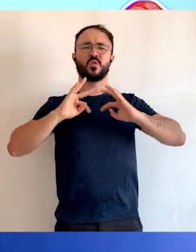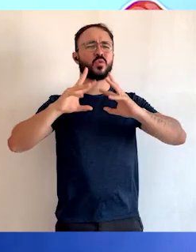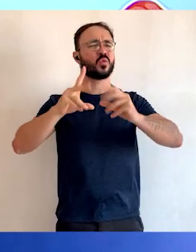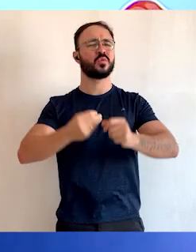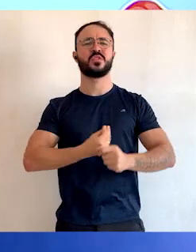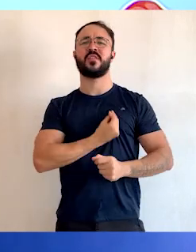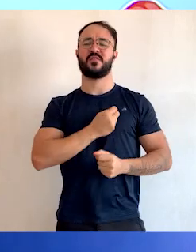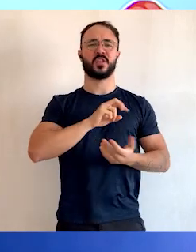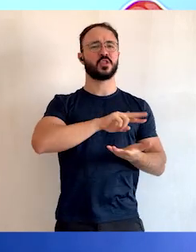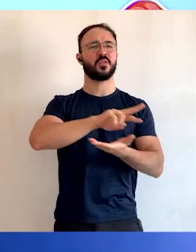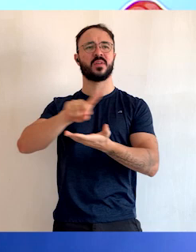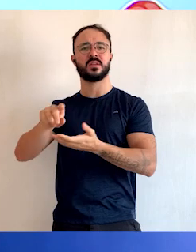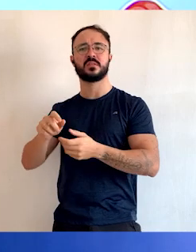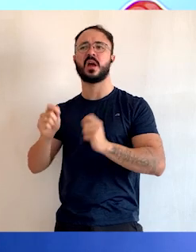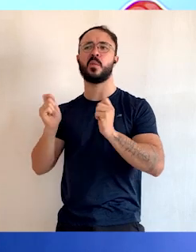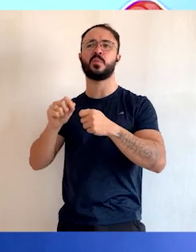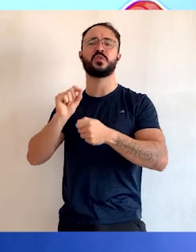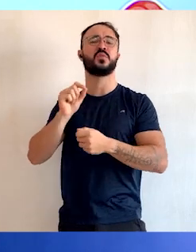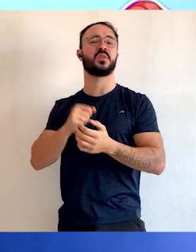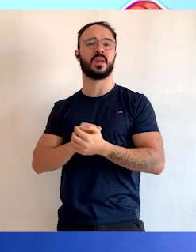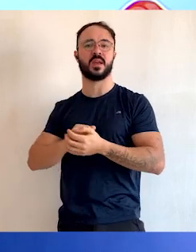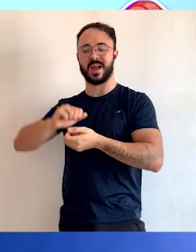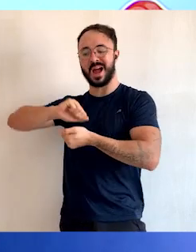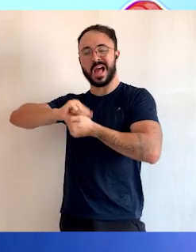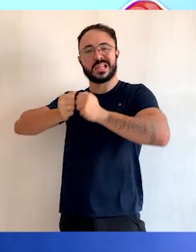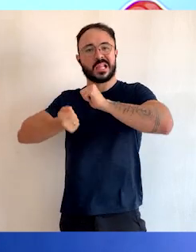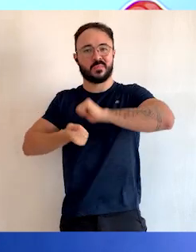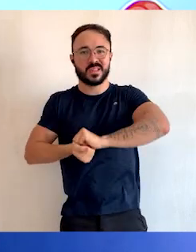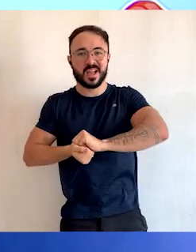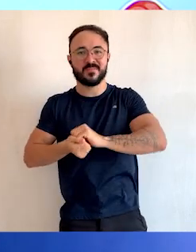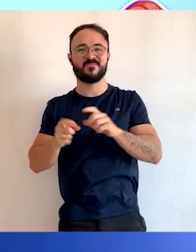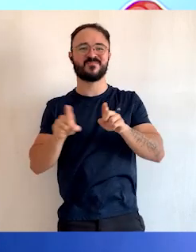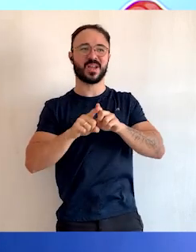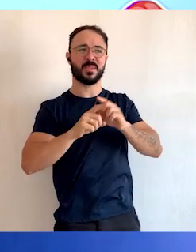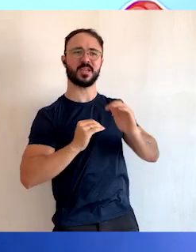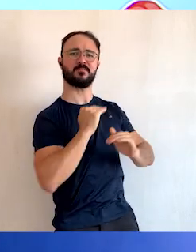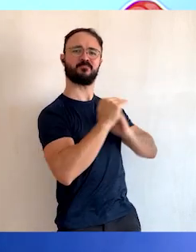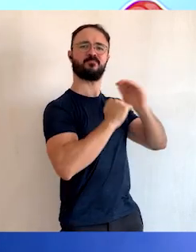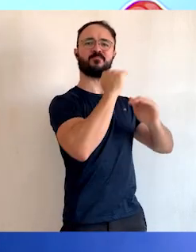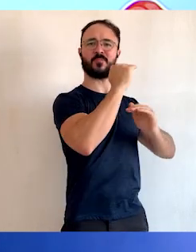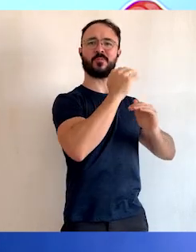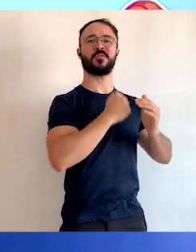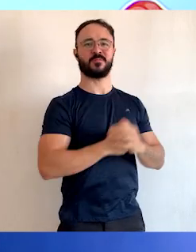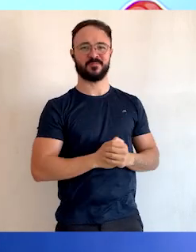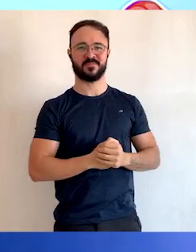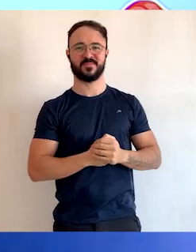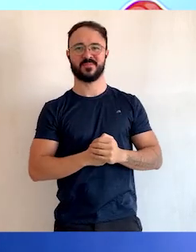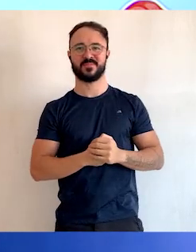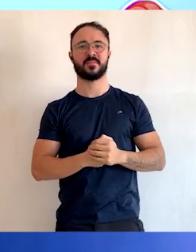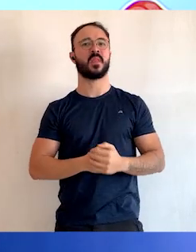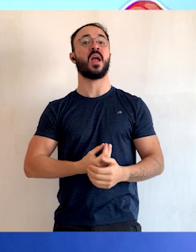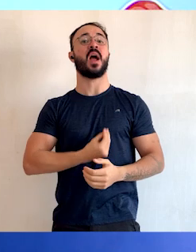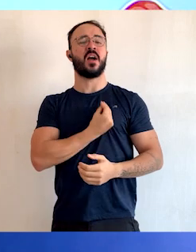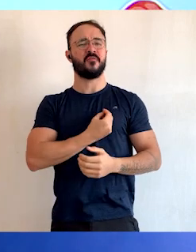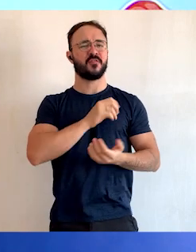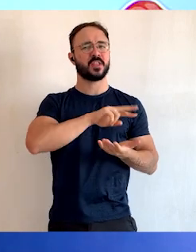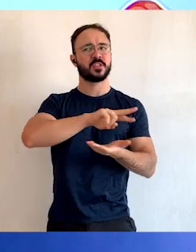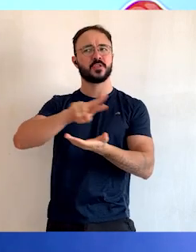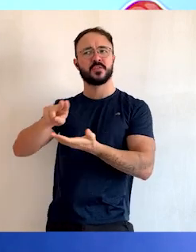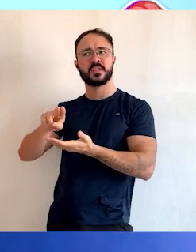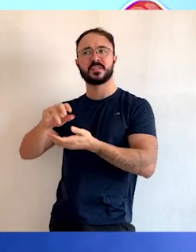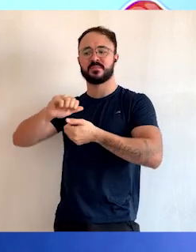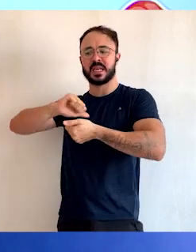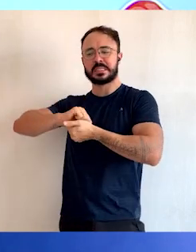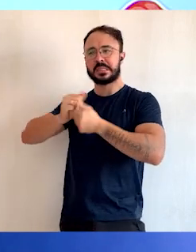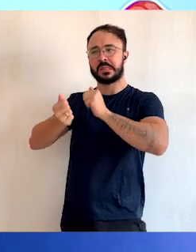adaptação e evolução. Os seres vivos se adaptam a certas situações